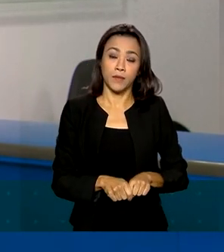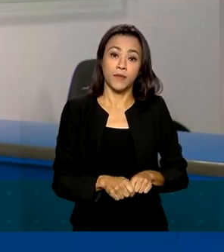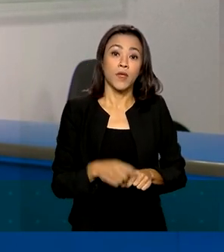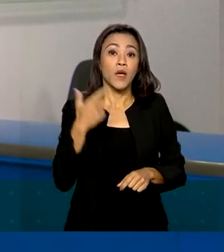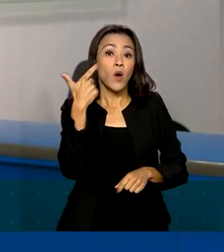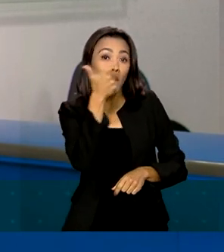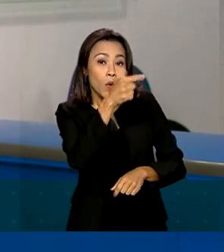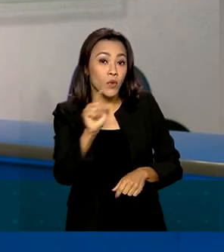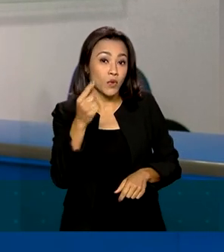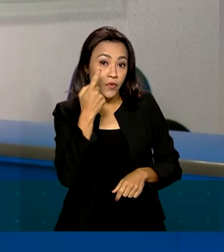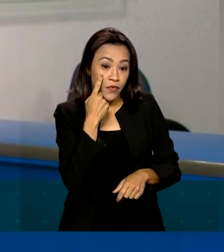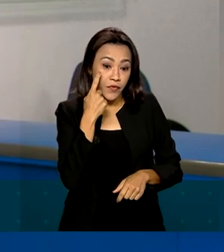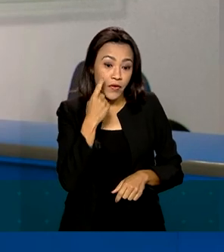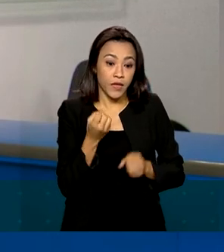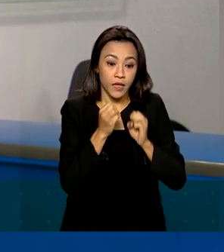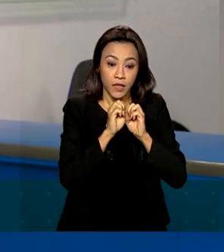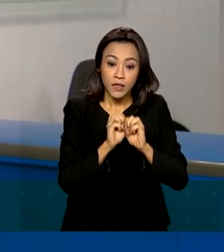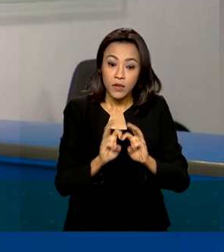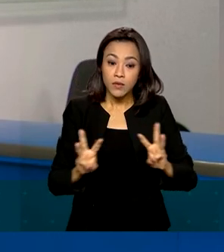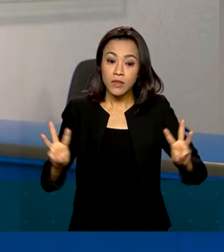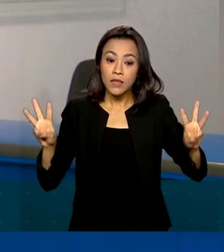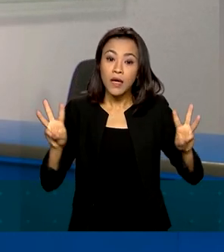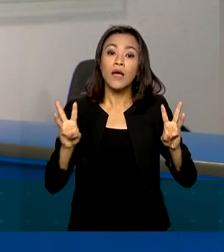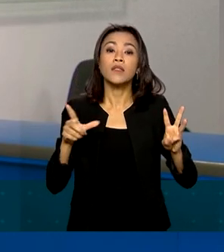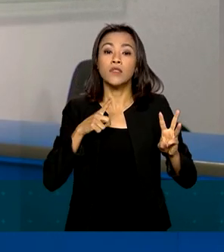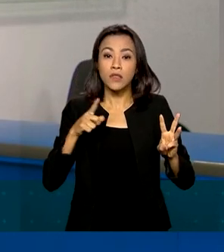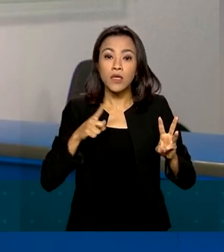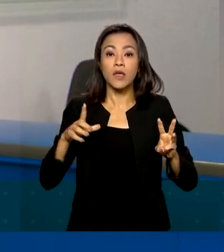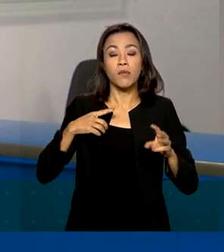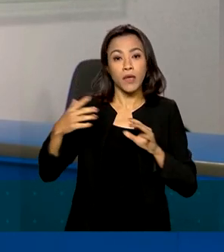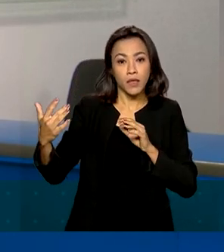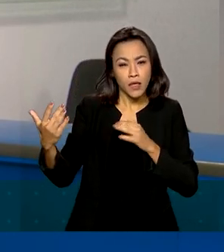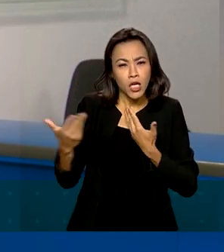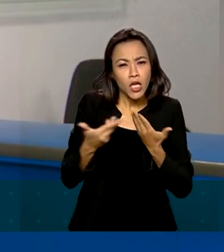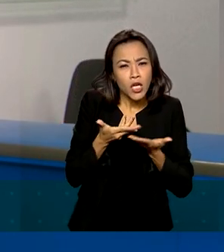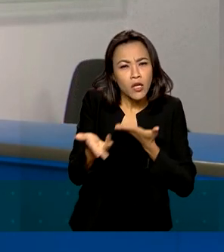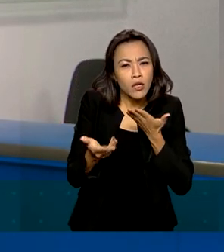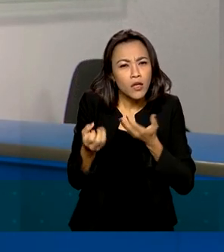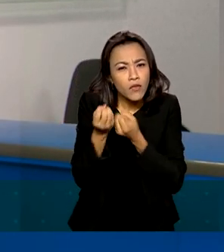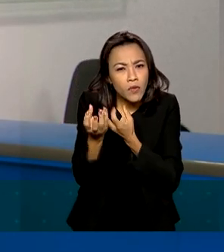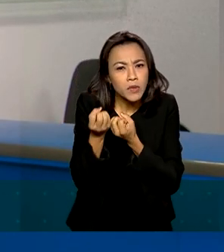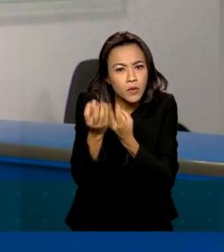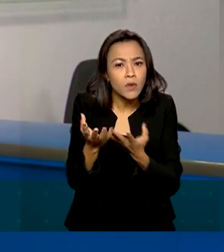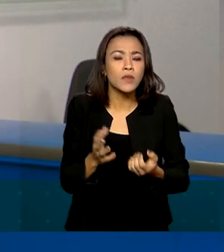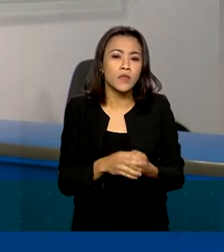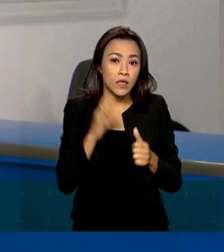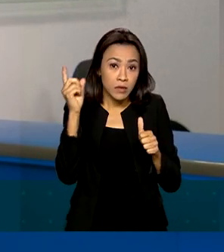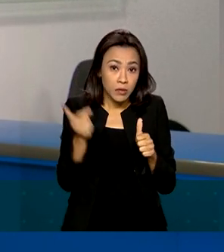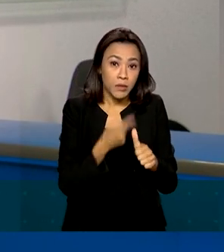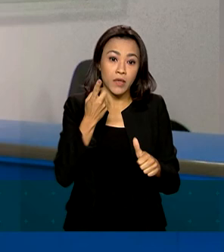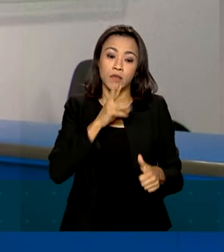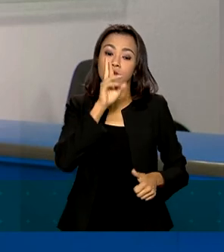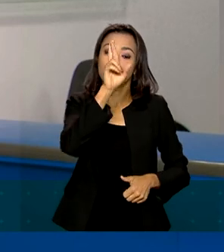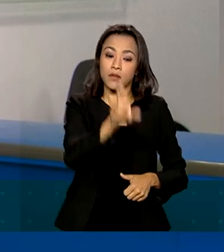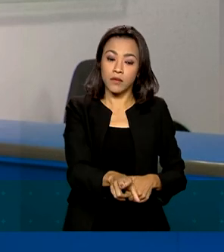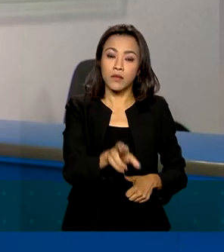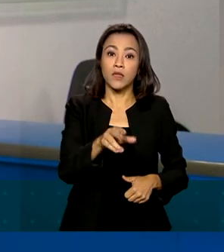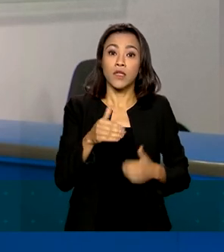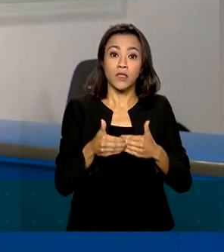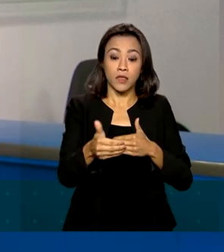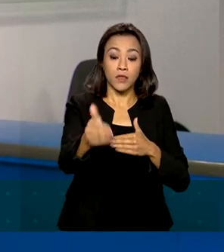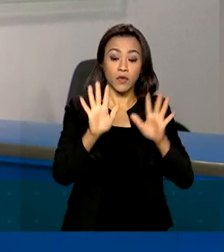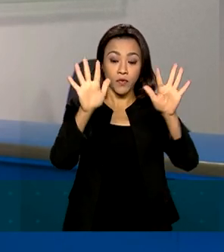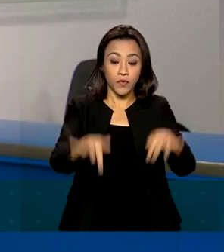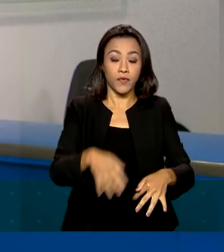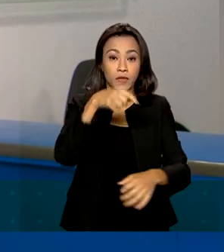dados nesse site, respondendo.ibge.gov.br. Os primeiros resultados do Censo saem no fim do